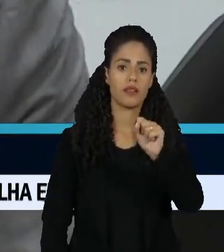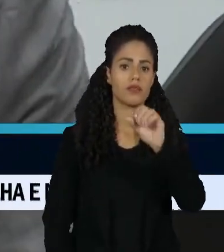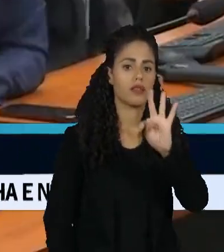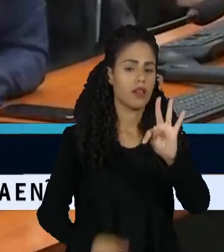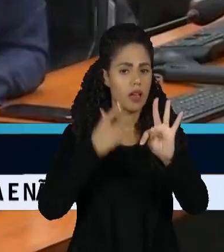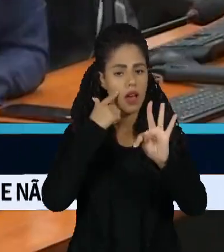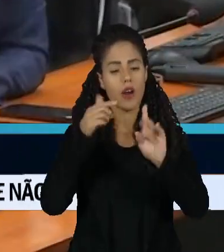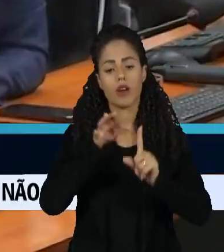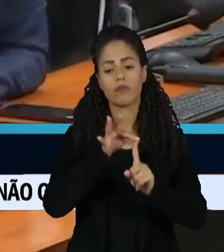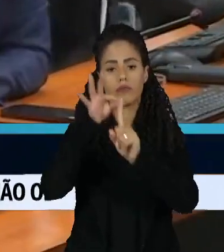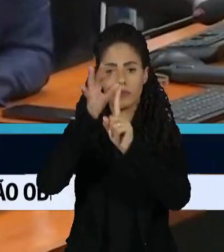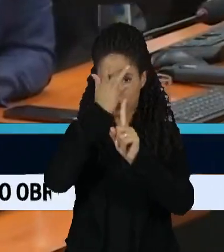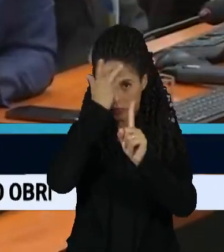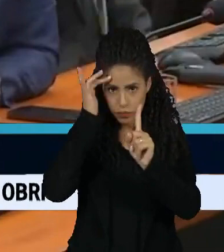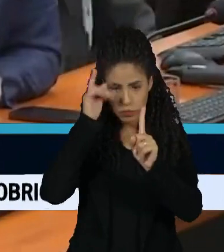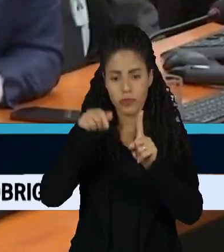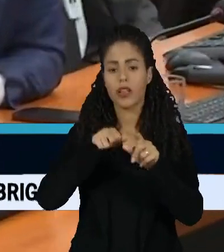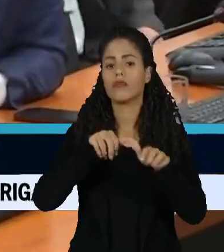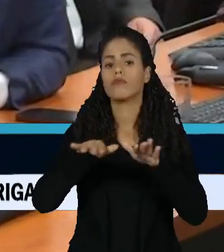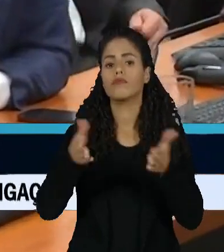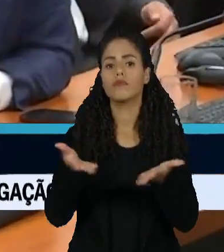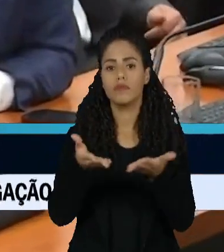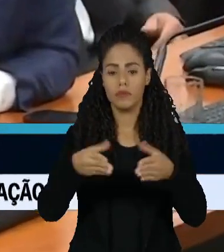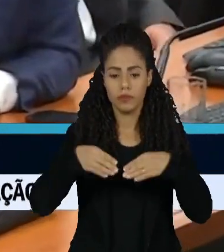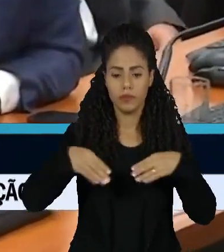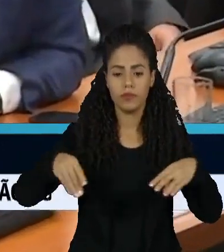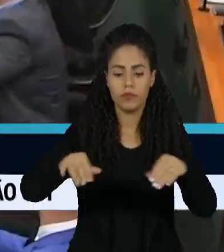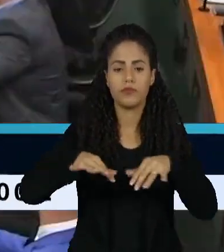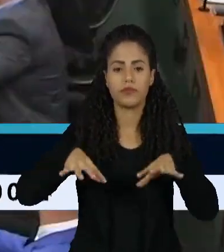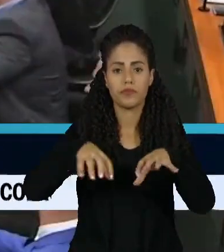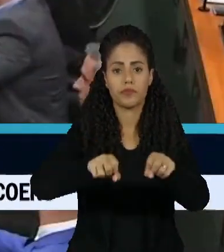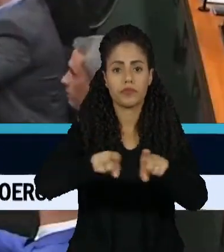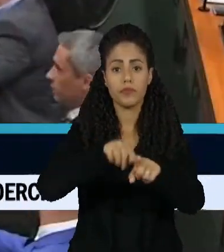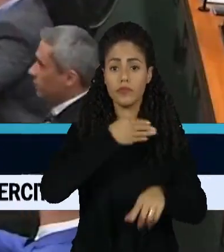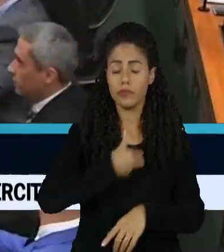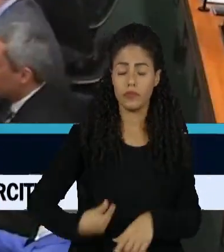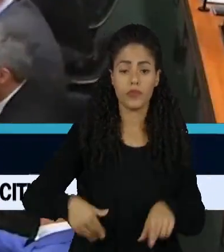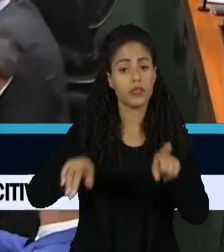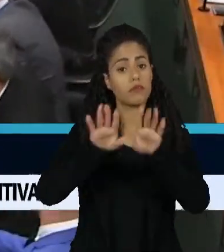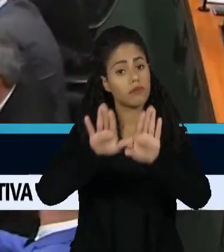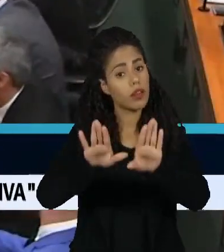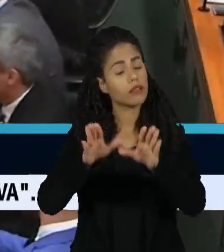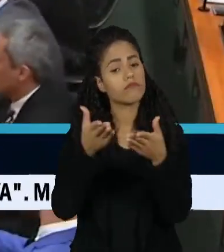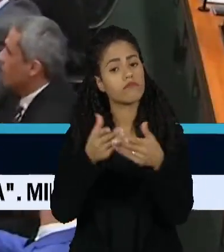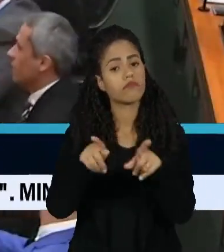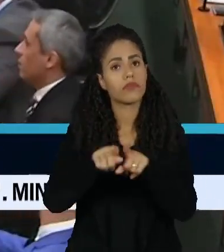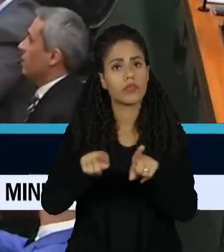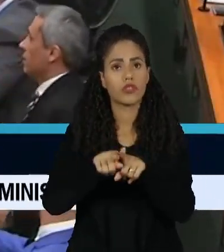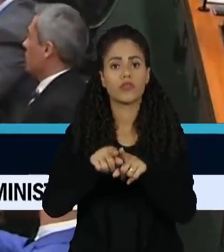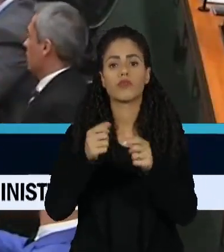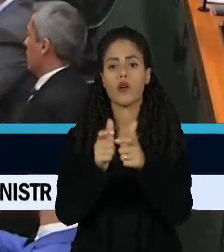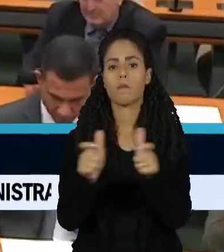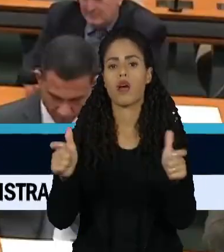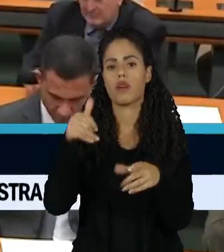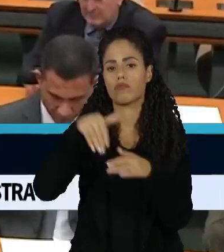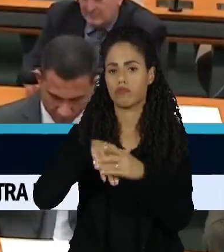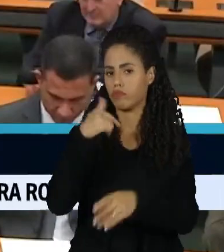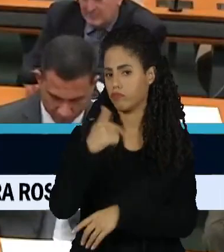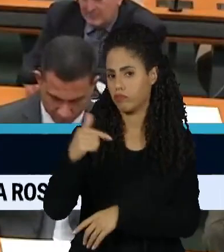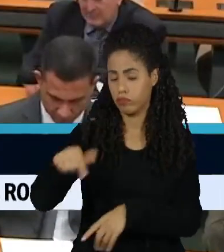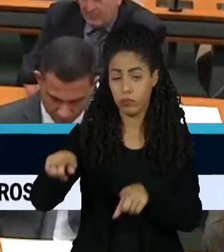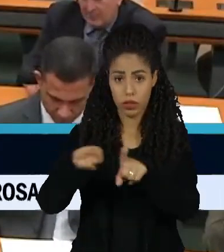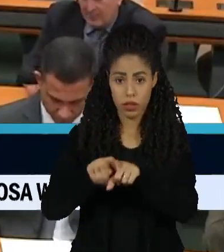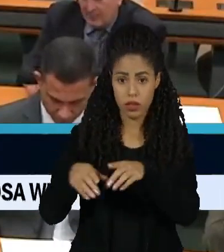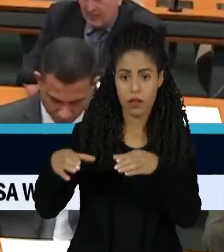indiciamento de pessoas ligadas ao Movimento Sem Terra e ao governo. Mas, provavelmente, não terá maioria de votos. A